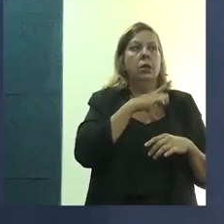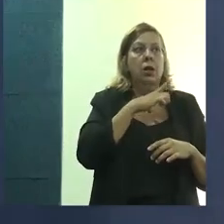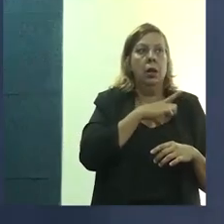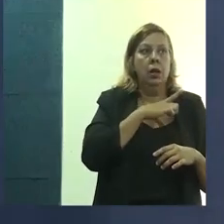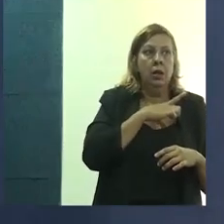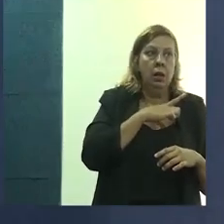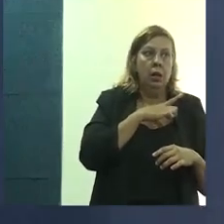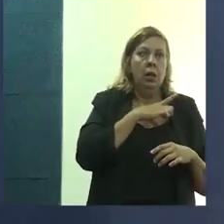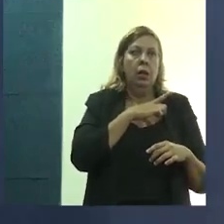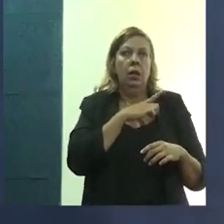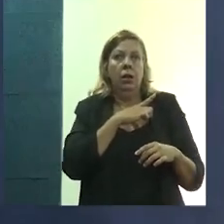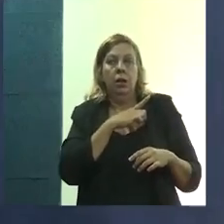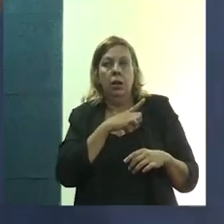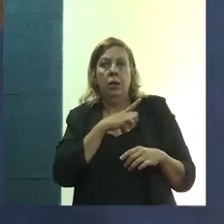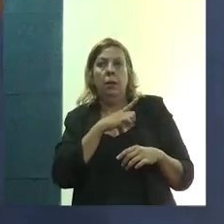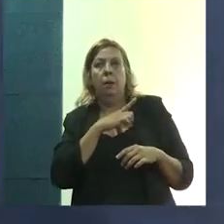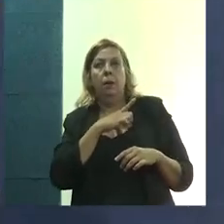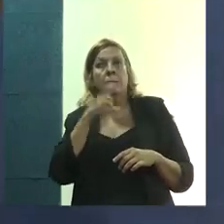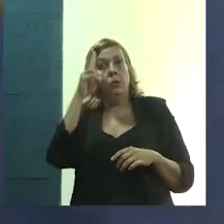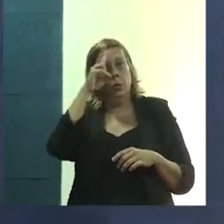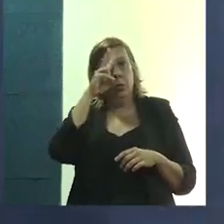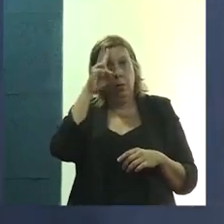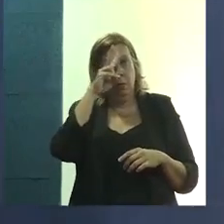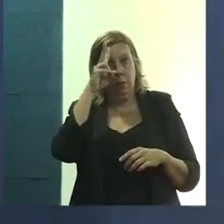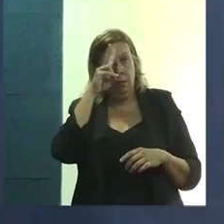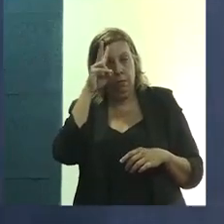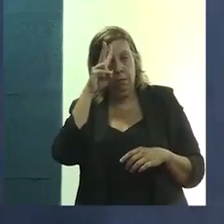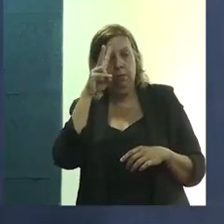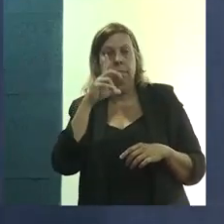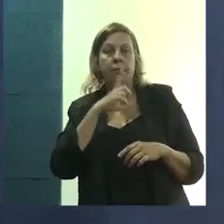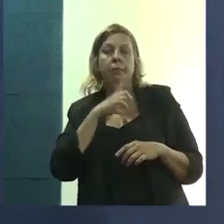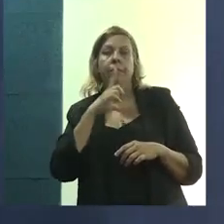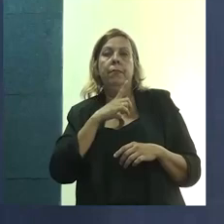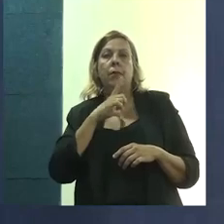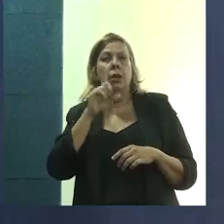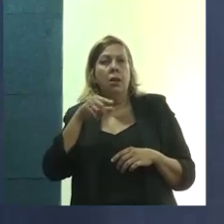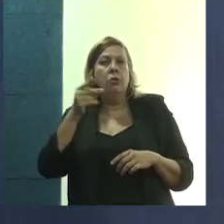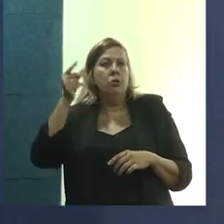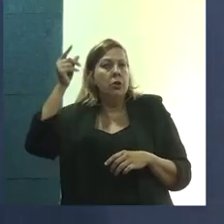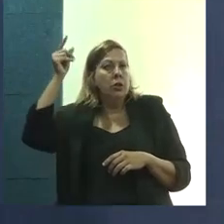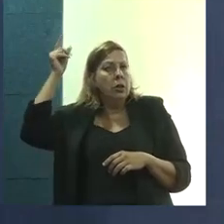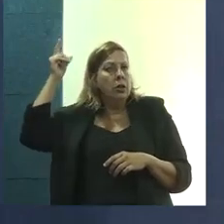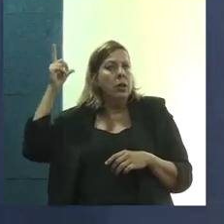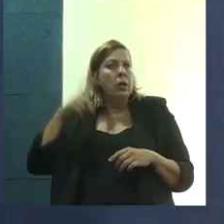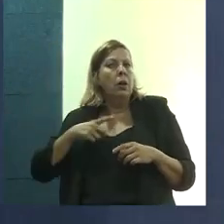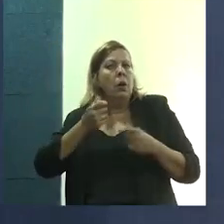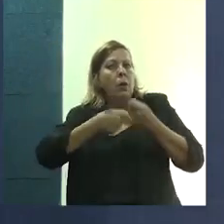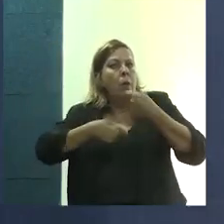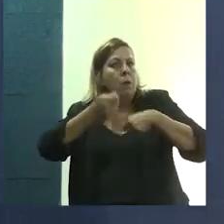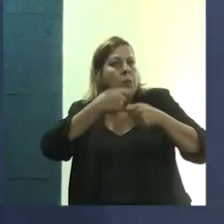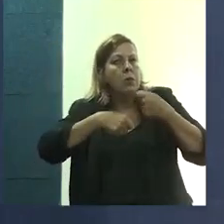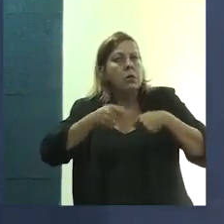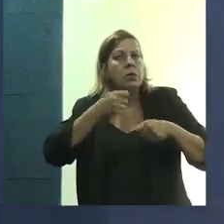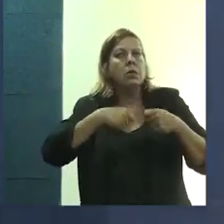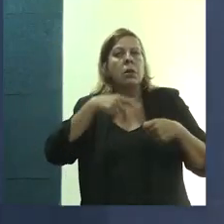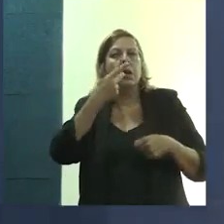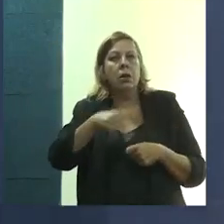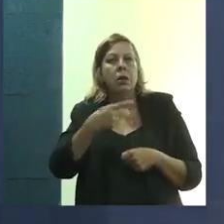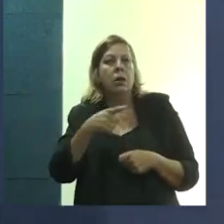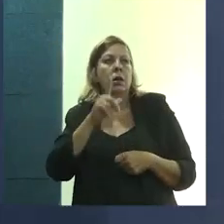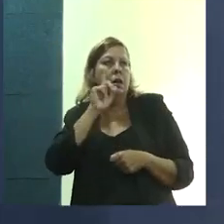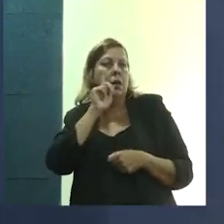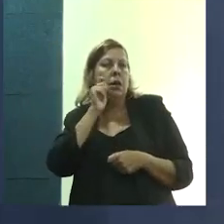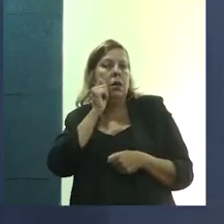uma cidade histórica. Ela era um antigo entreposto comercial aqui de